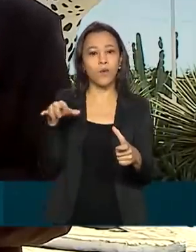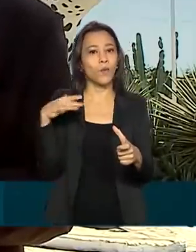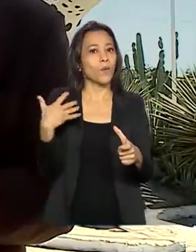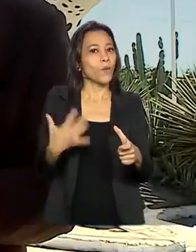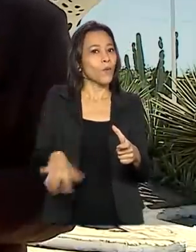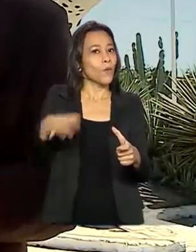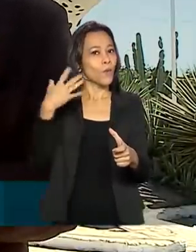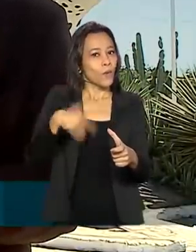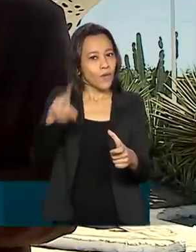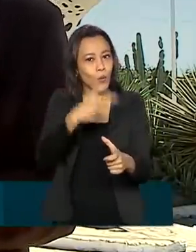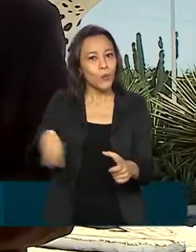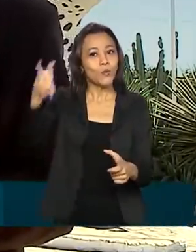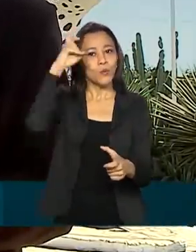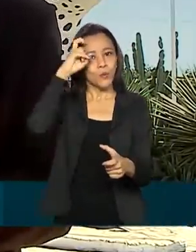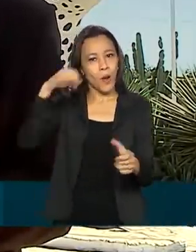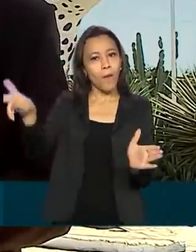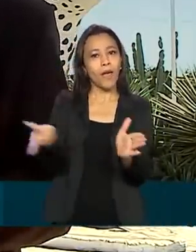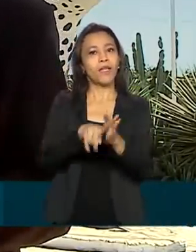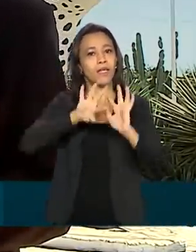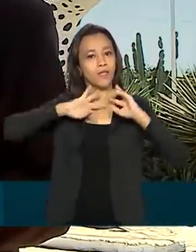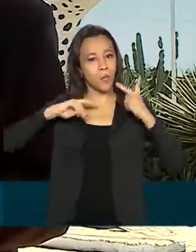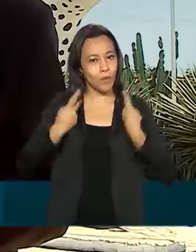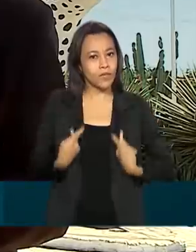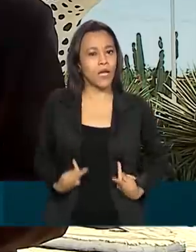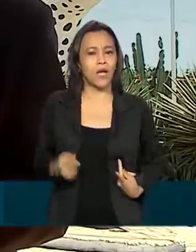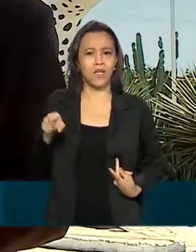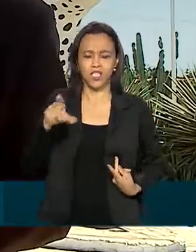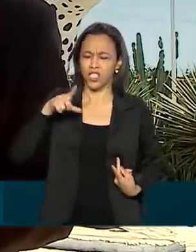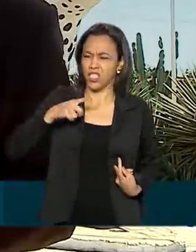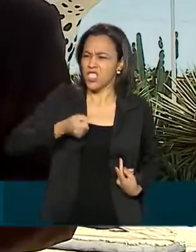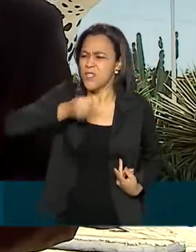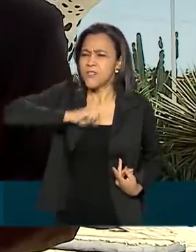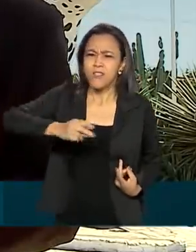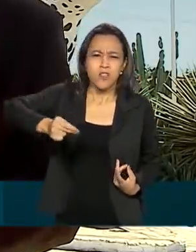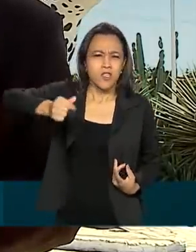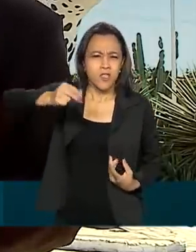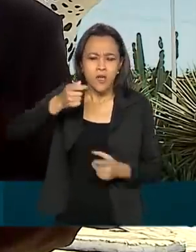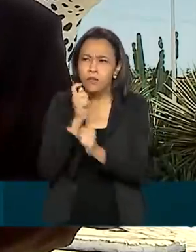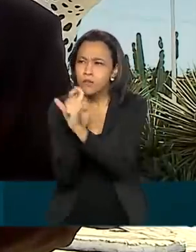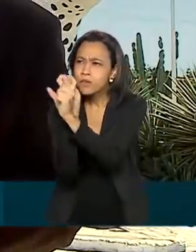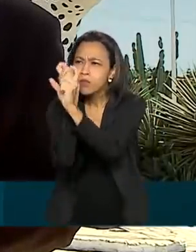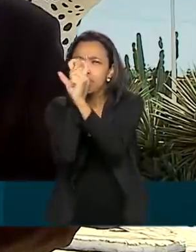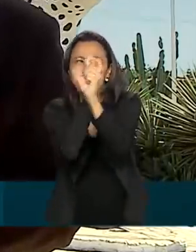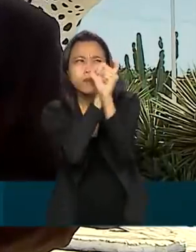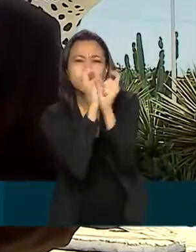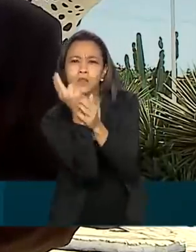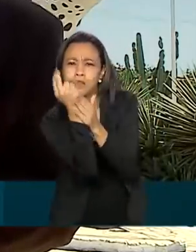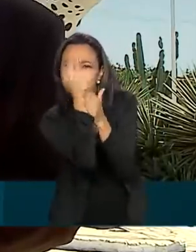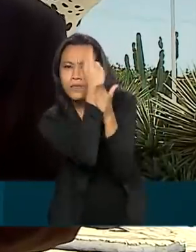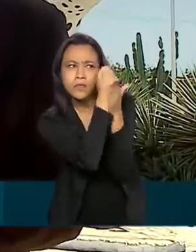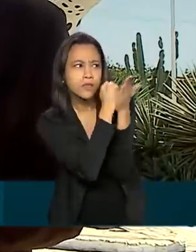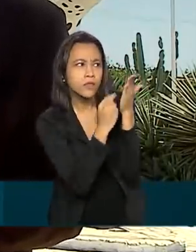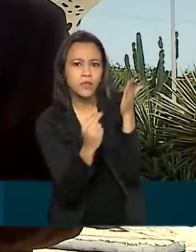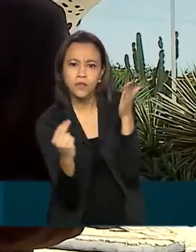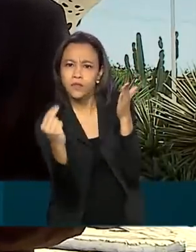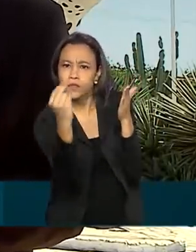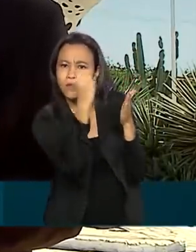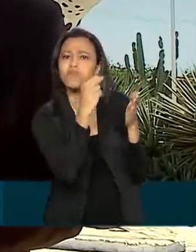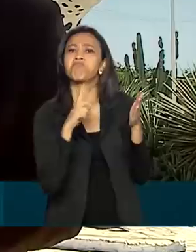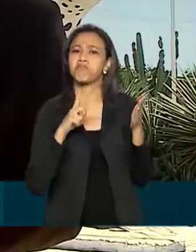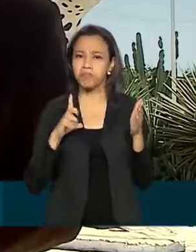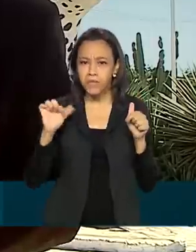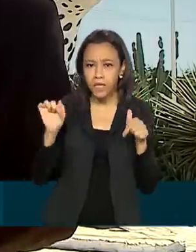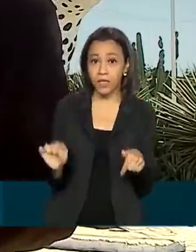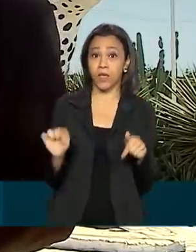patrimônio cultural da humanidade e reúne os maiores e mais antigos sítios arqueológicos de todo o continente americano. Depois de